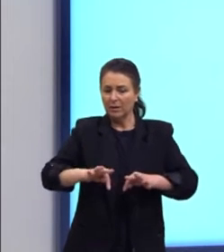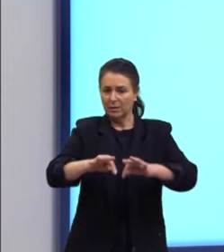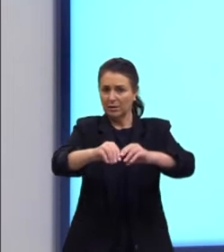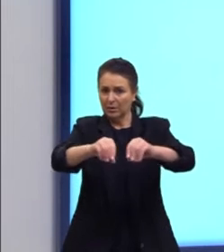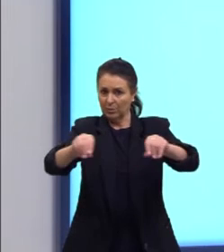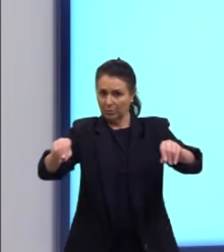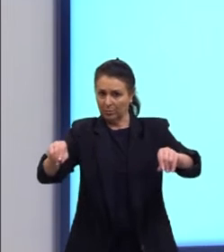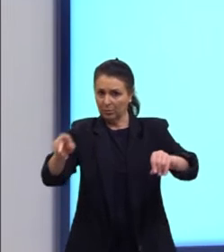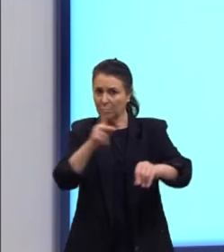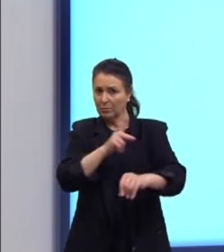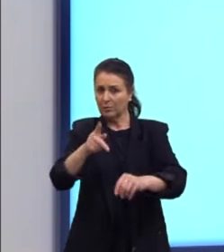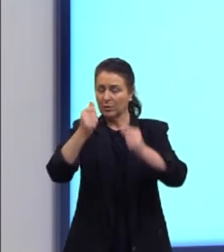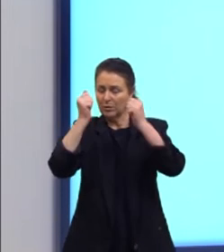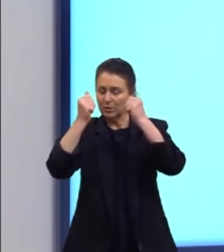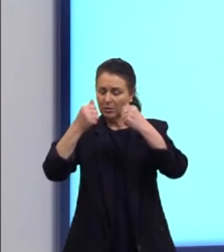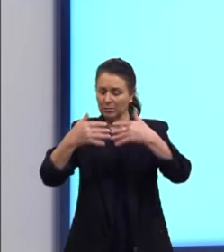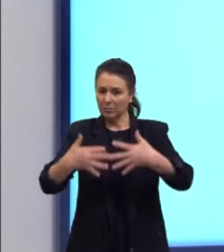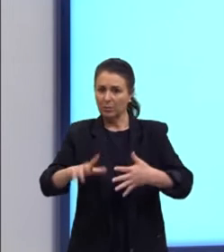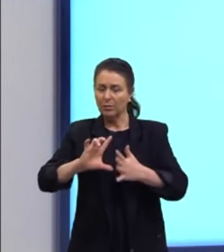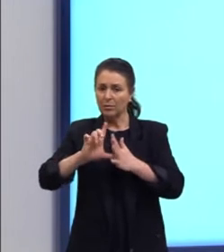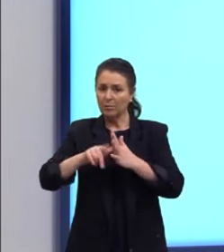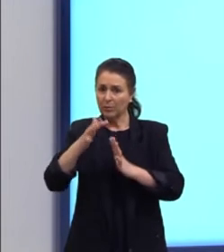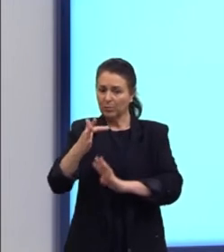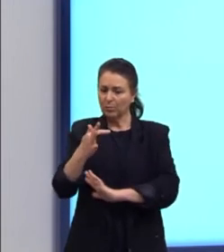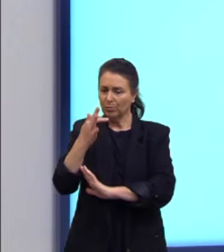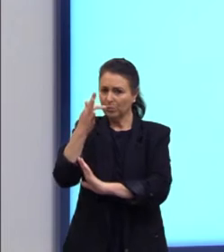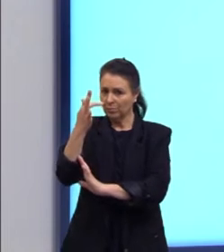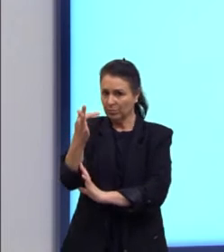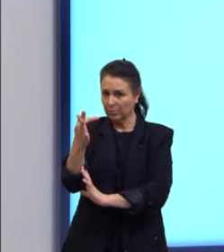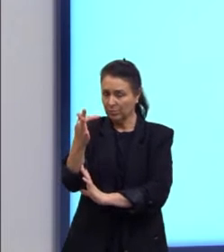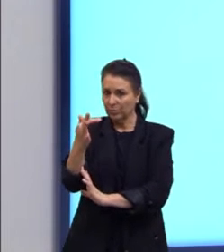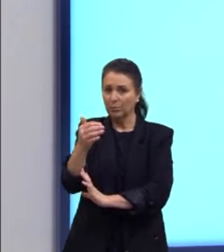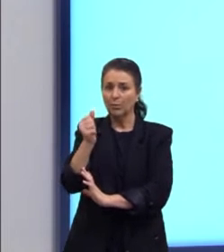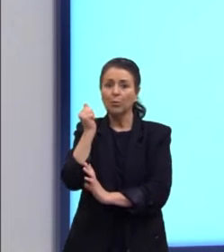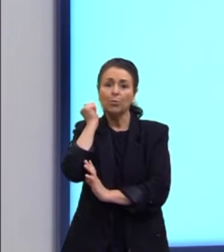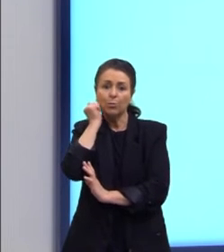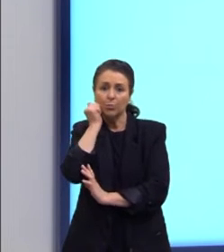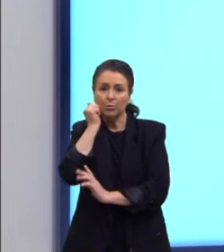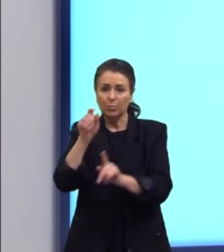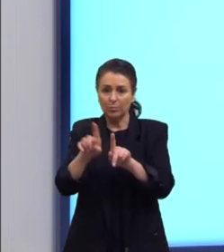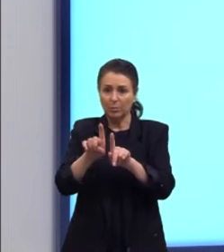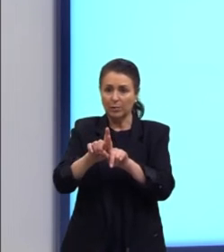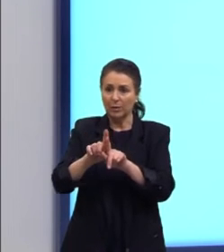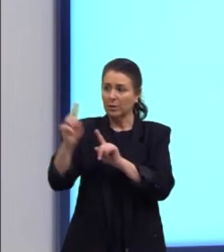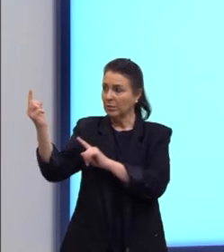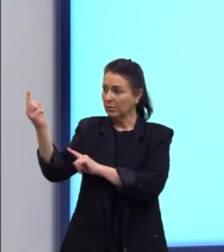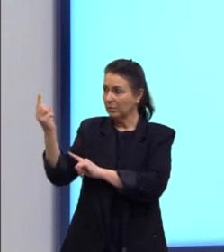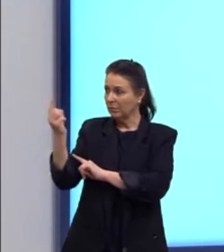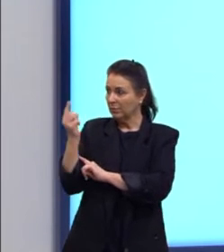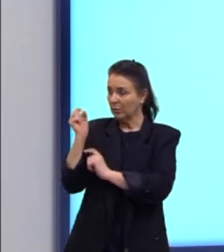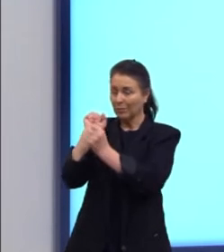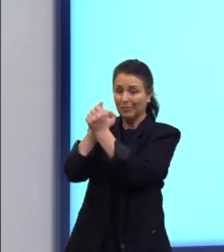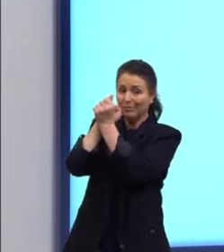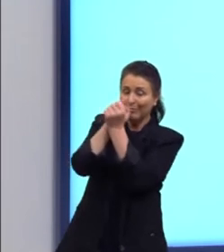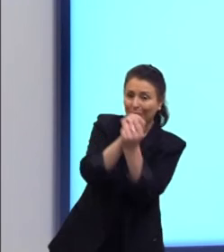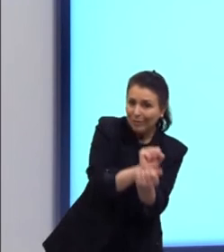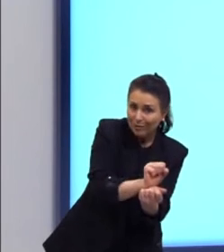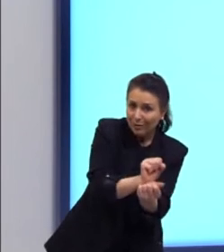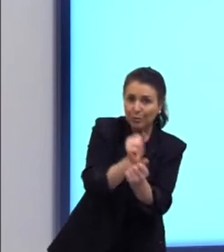comentei. E, mais tarde, o negro que foi trazido escravizado da África,